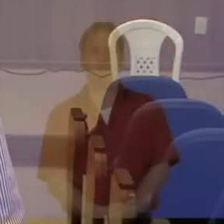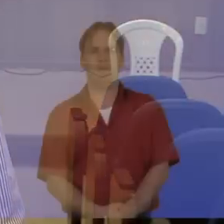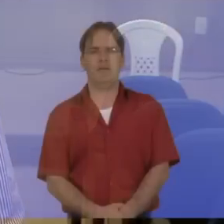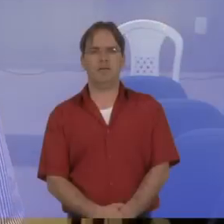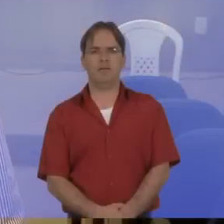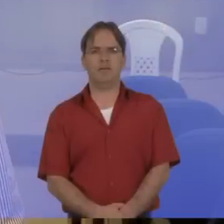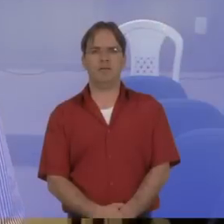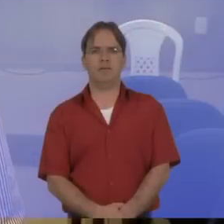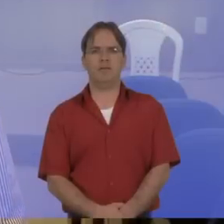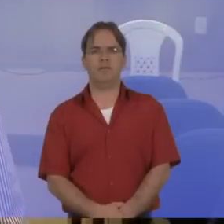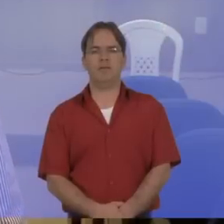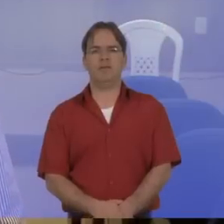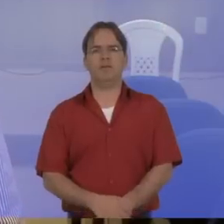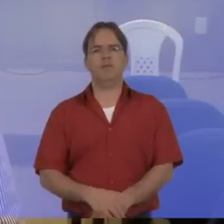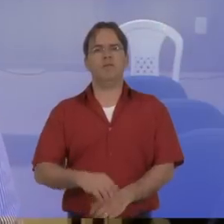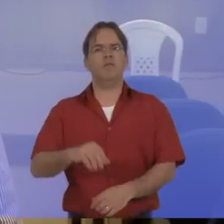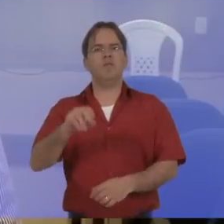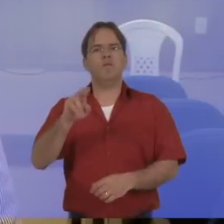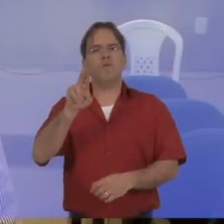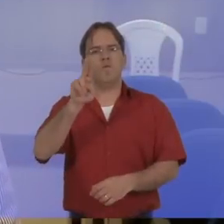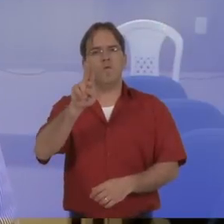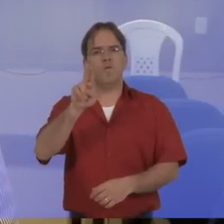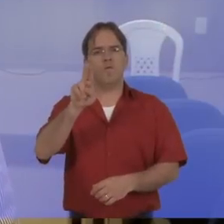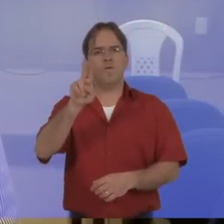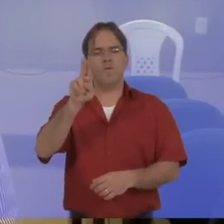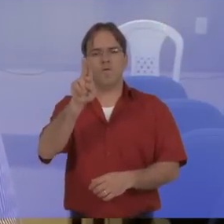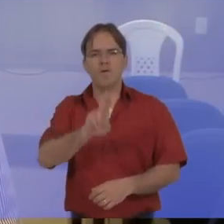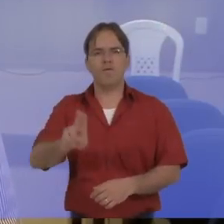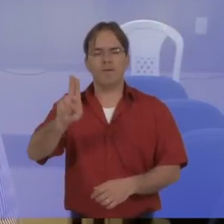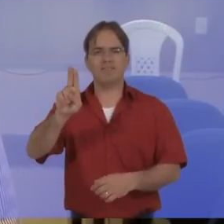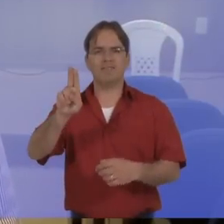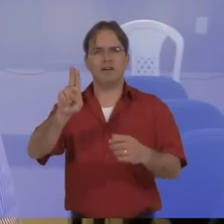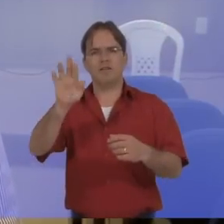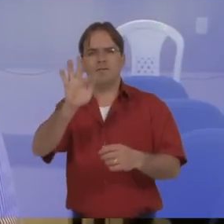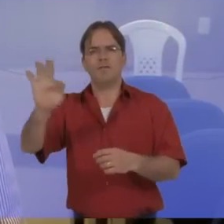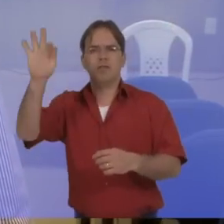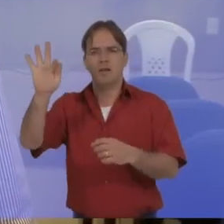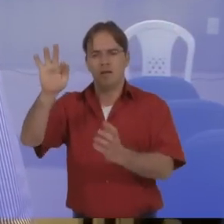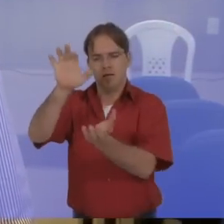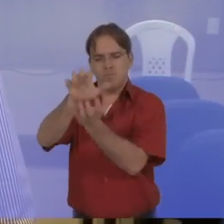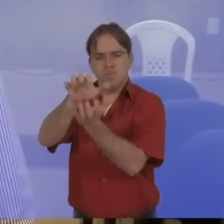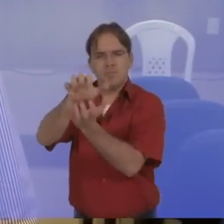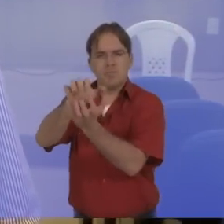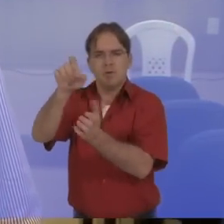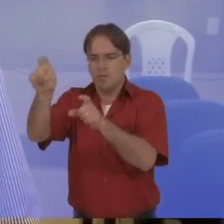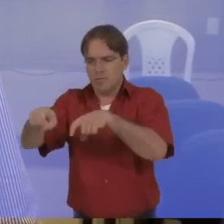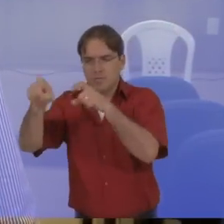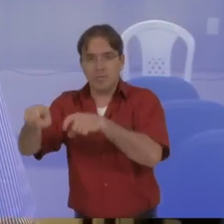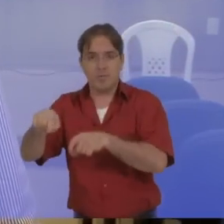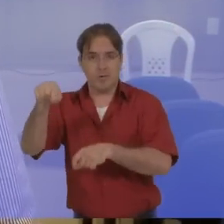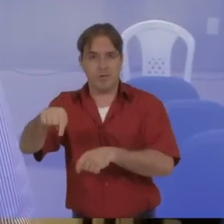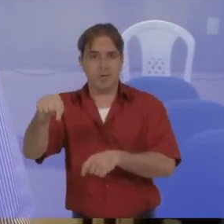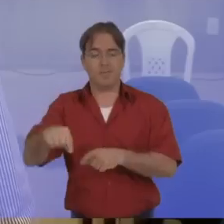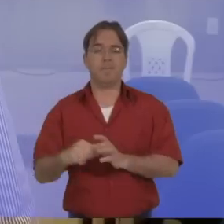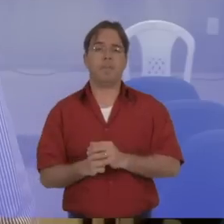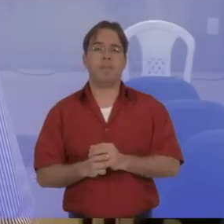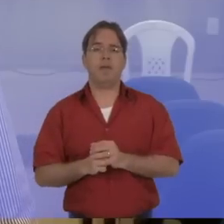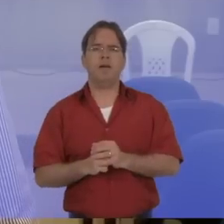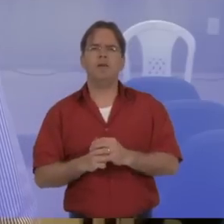Nós, na Universidade Federal Rural de Pernambuco, a gente tem feito um trabalho principalmente usando a folha